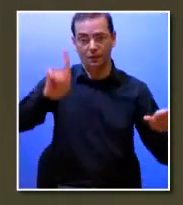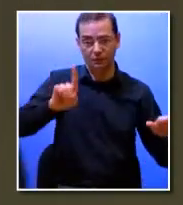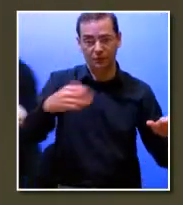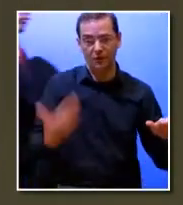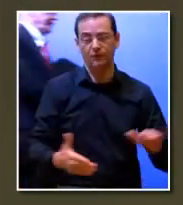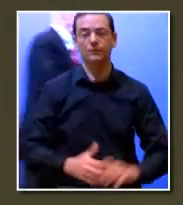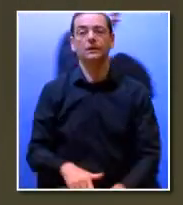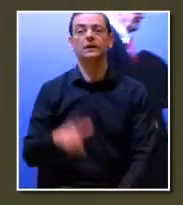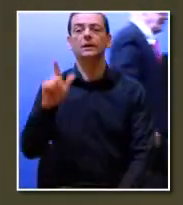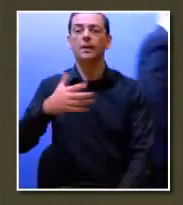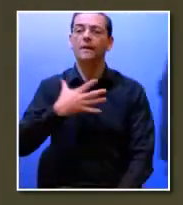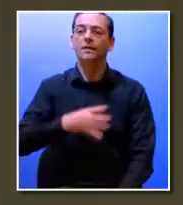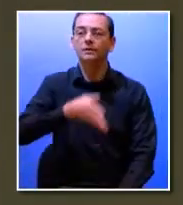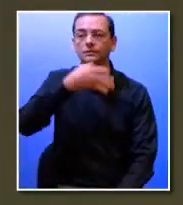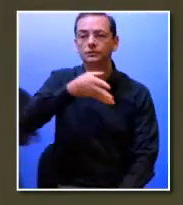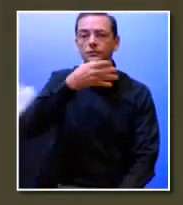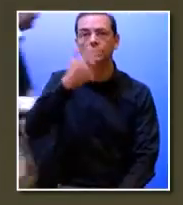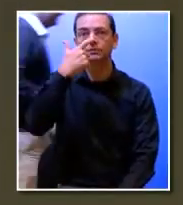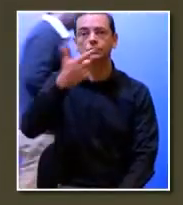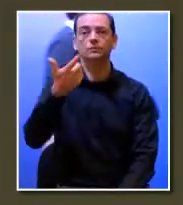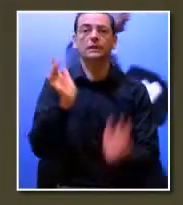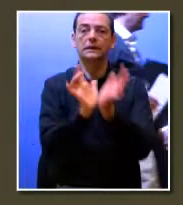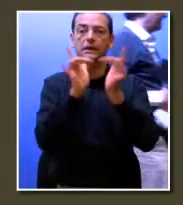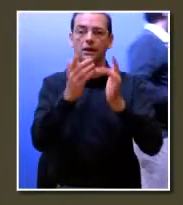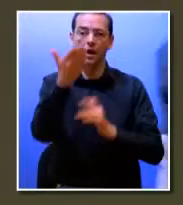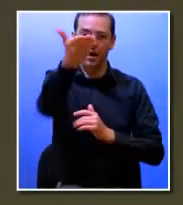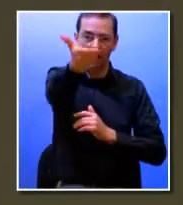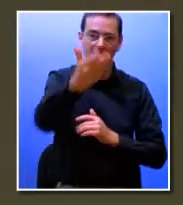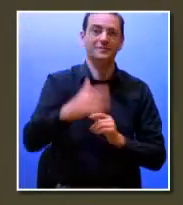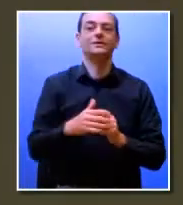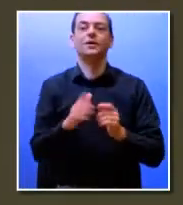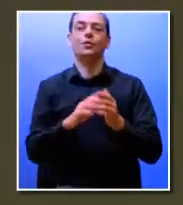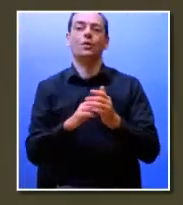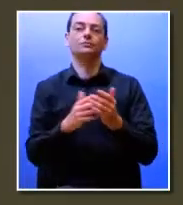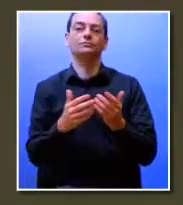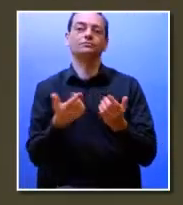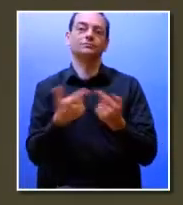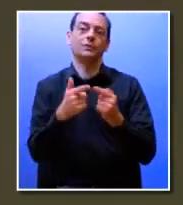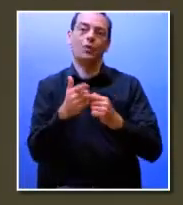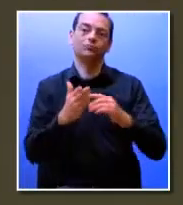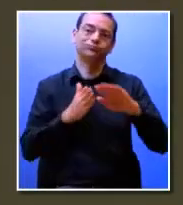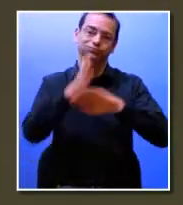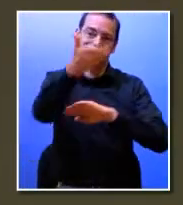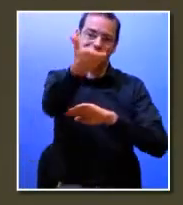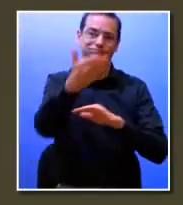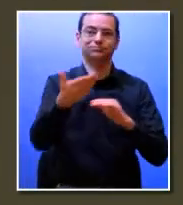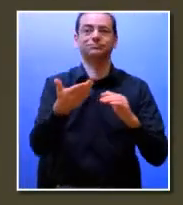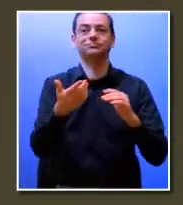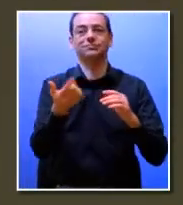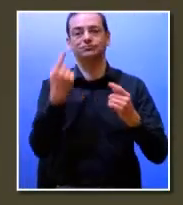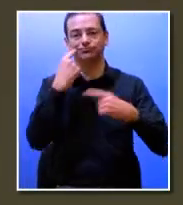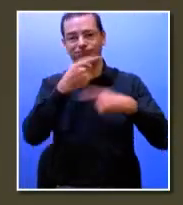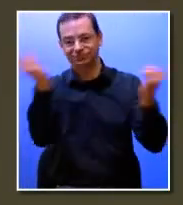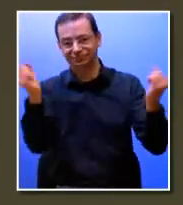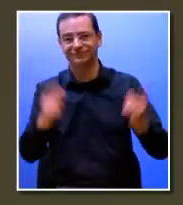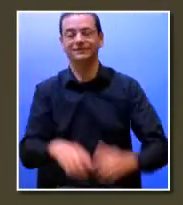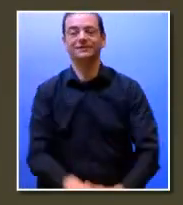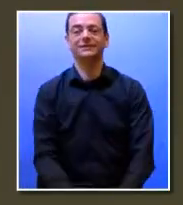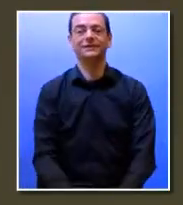cumprimentar neste momento as pessoas que nos seguem através da internet, nós estamos a fazer uma transmissão ao vivo, em streaming, portanto,